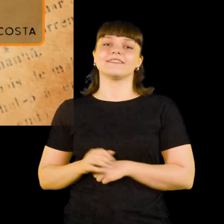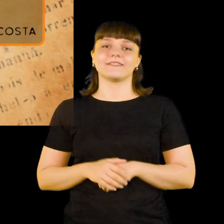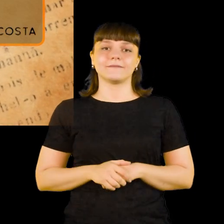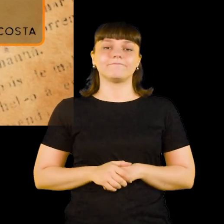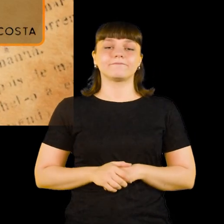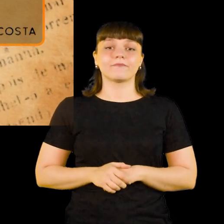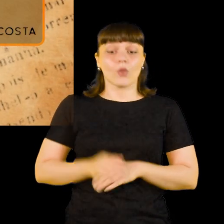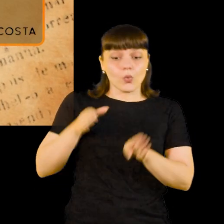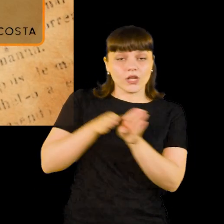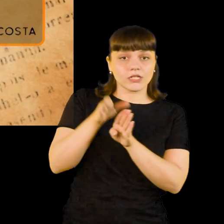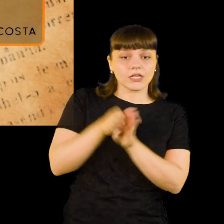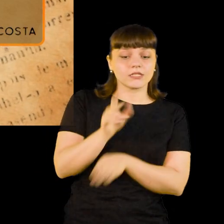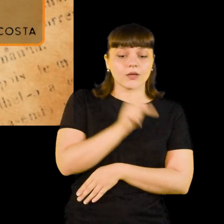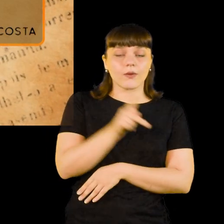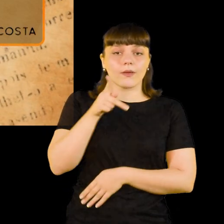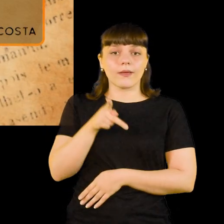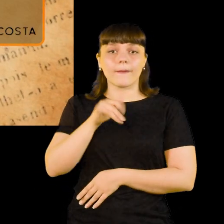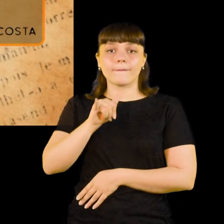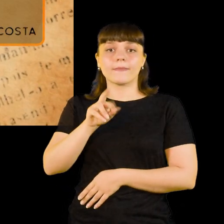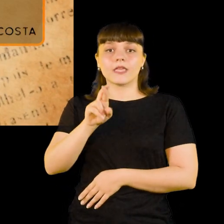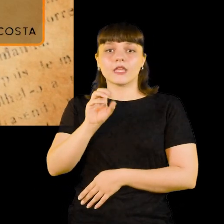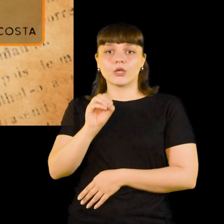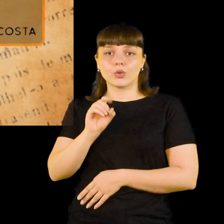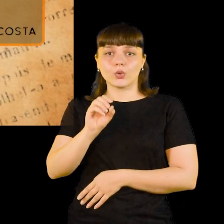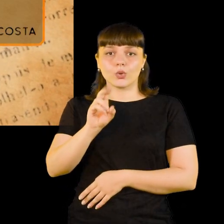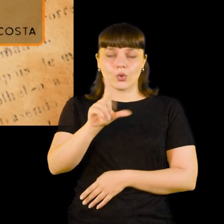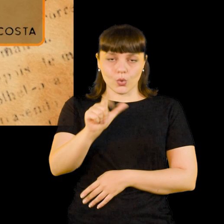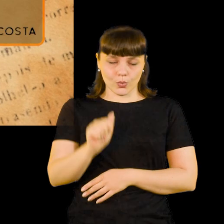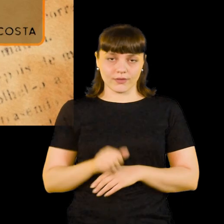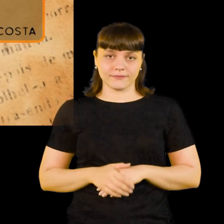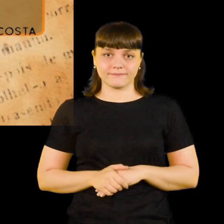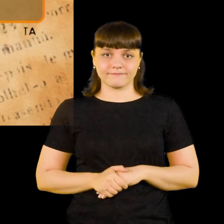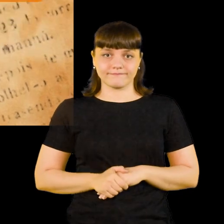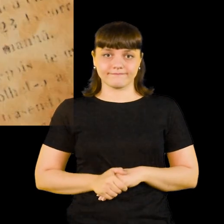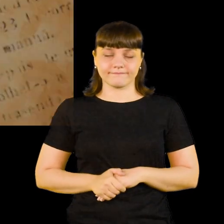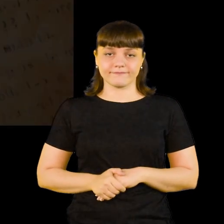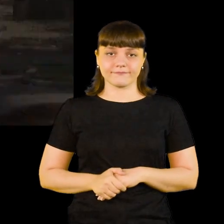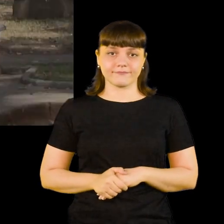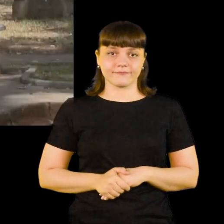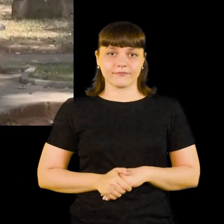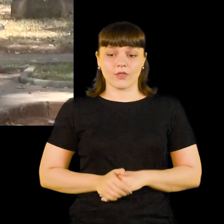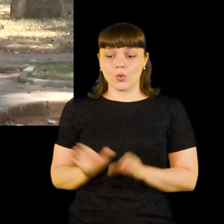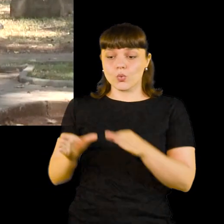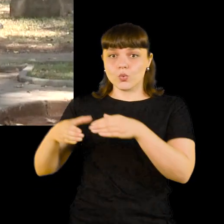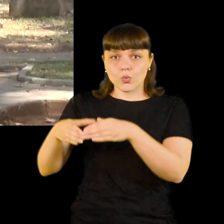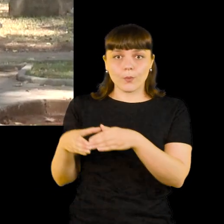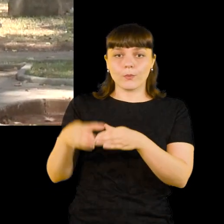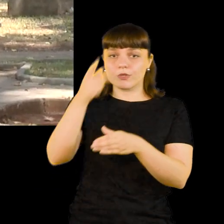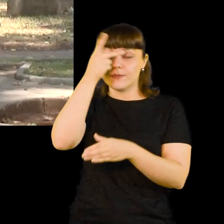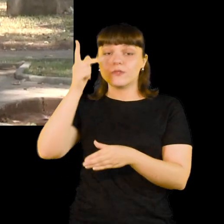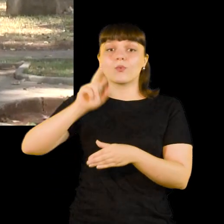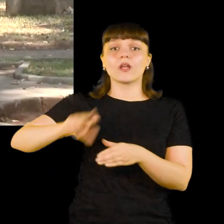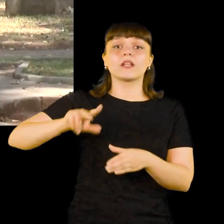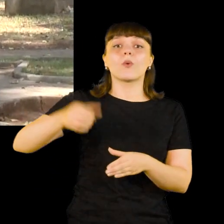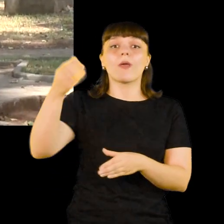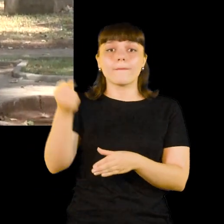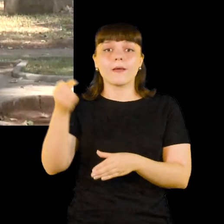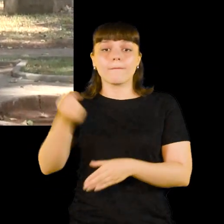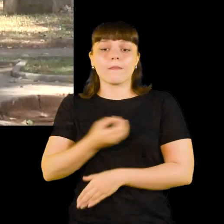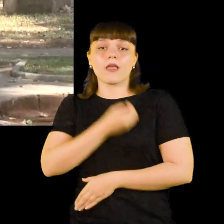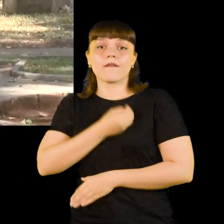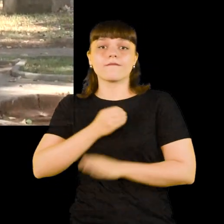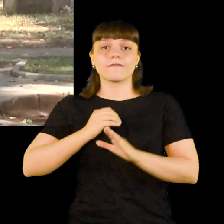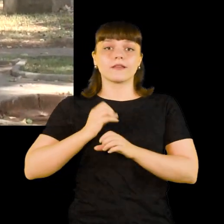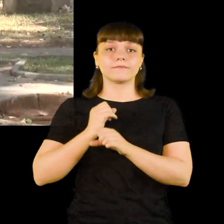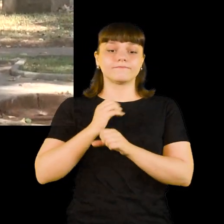Laislau Pereira Costa, orientada pelo professor Ricardo Figueiredo Pirola. As populações não brancas e pobres que